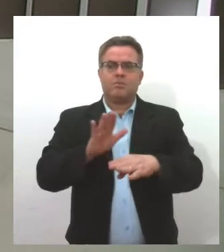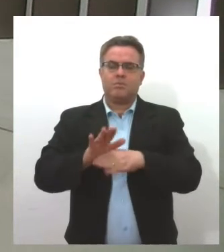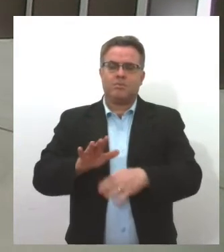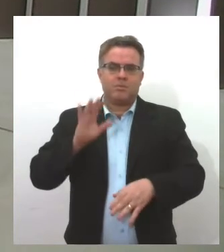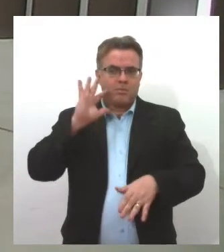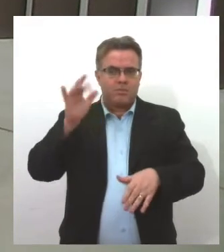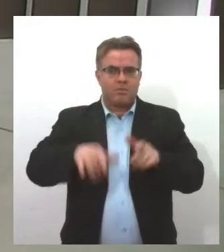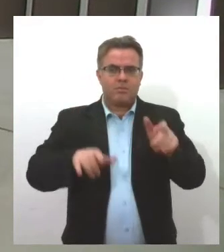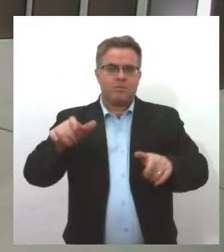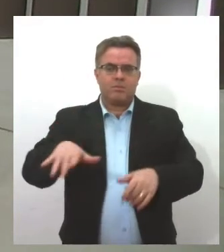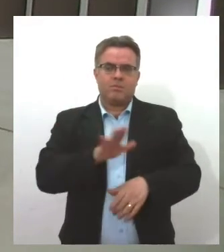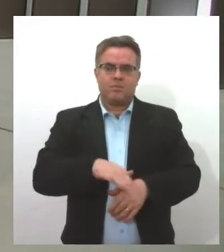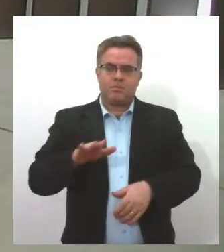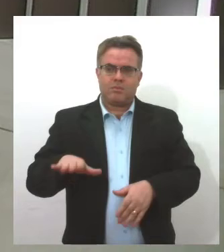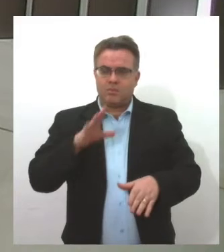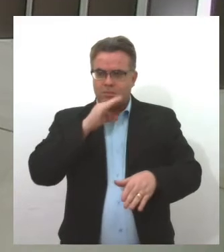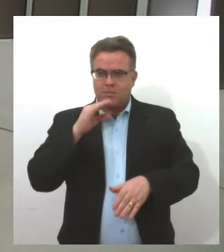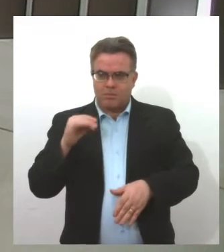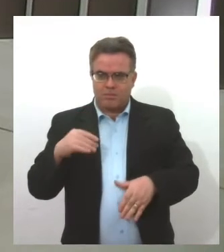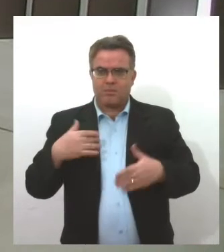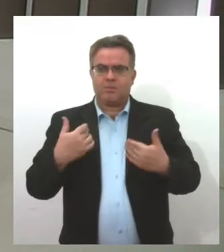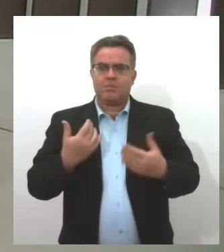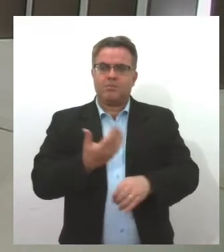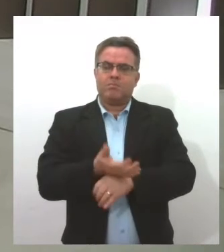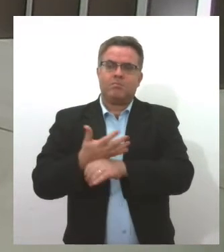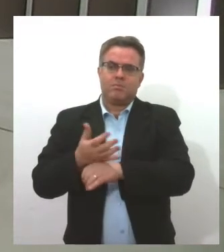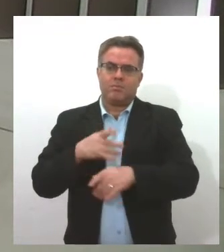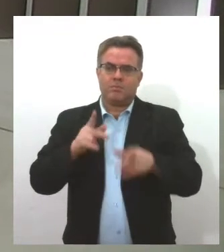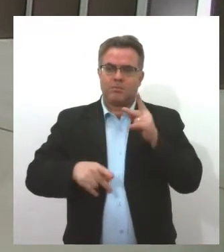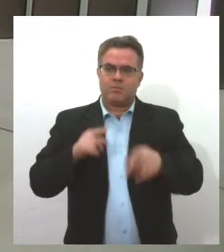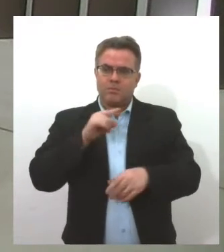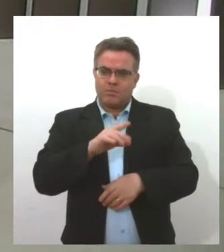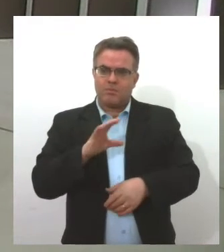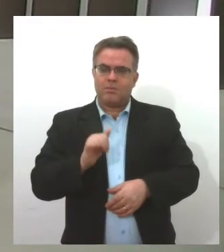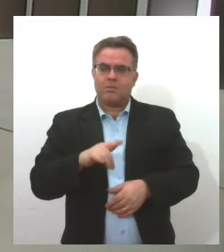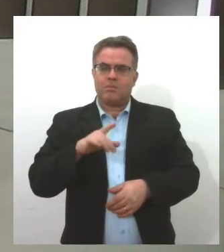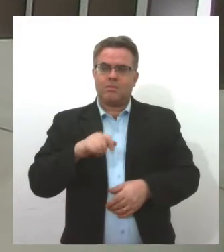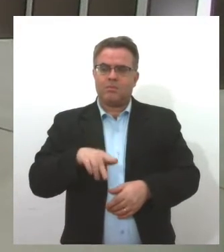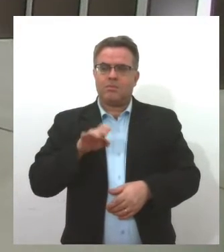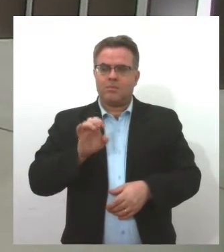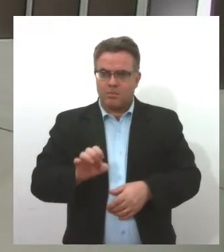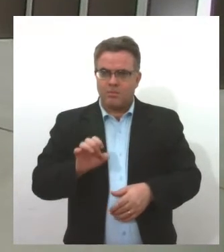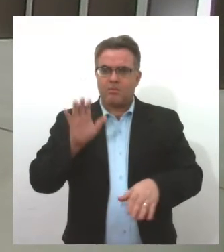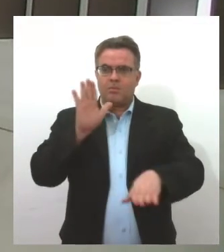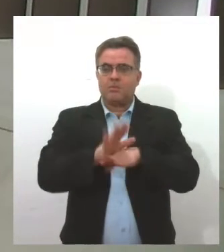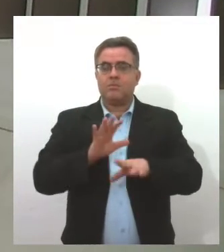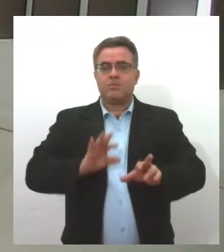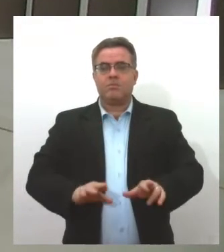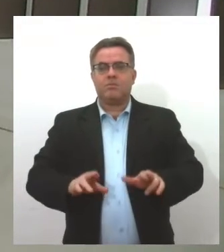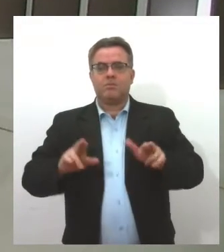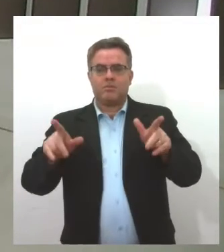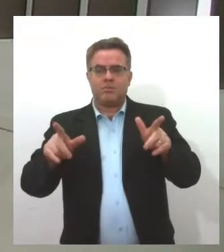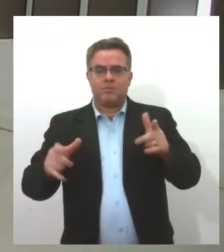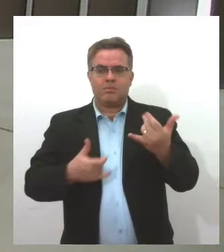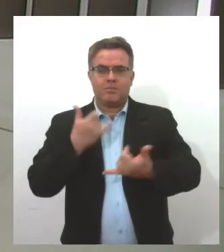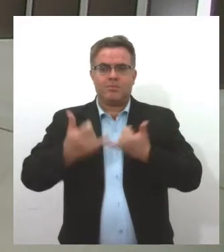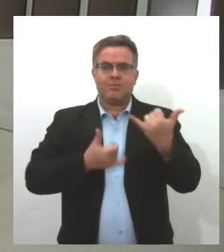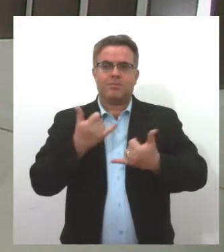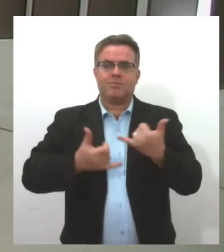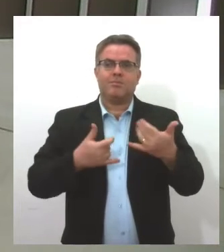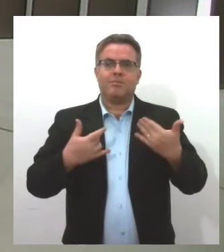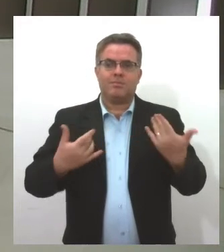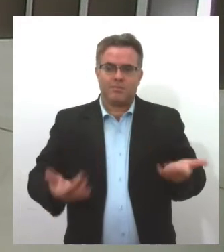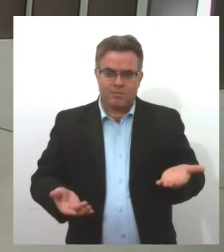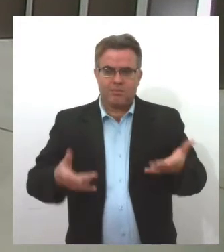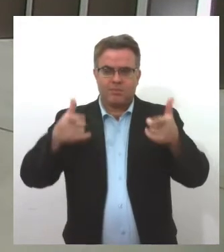dezenas de crianças e adolescentes carentes do povoado Alok. Eles tiveram uma tarde diferente, divertida, em um parque